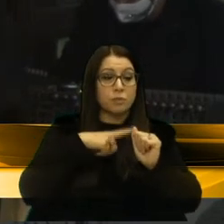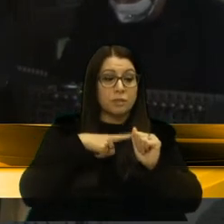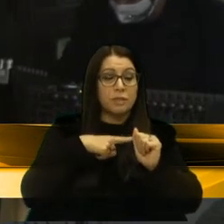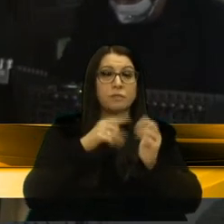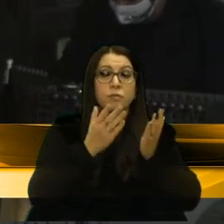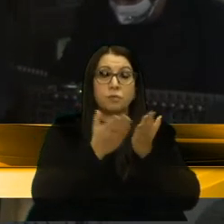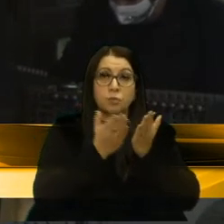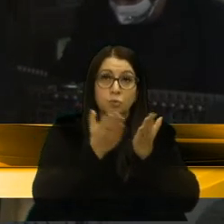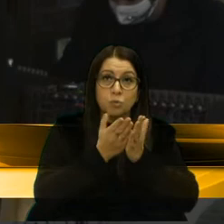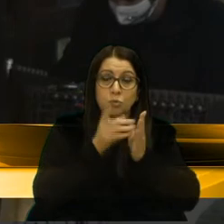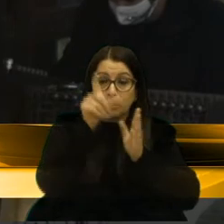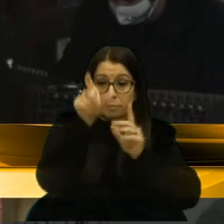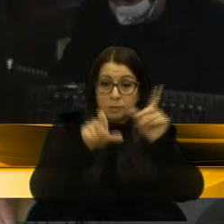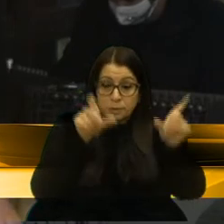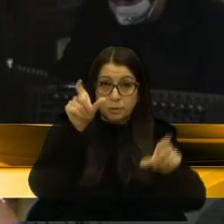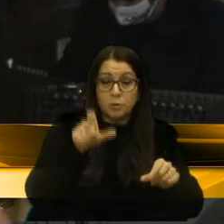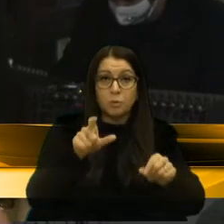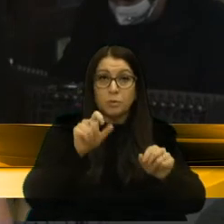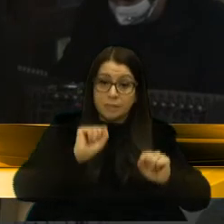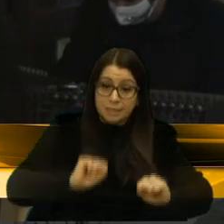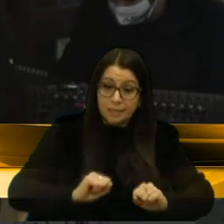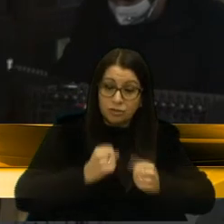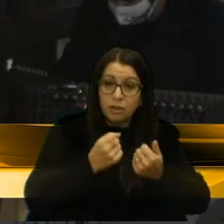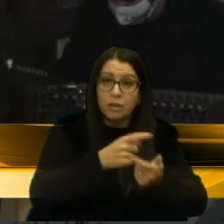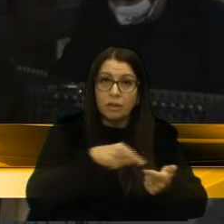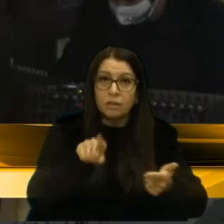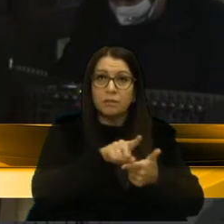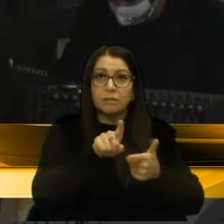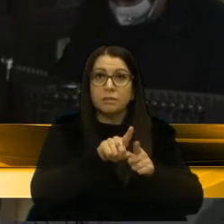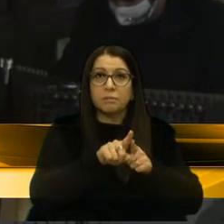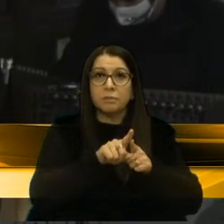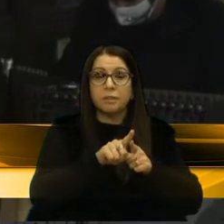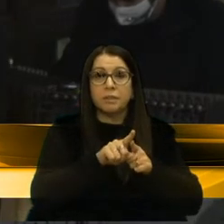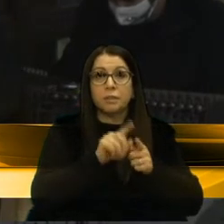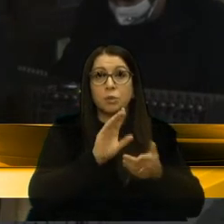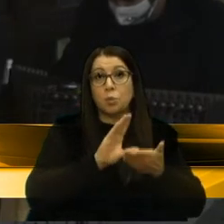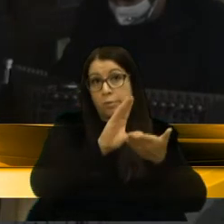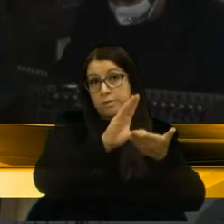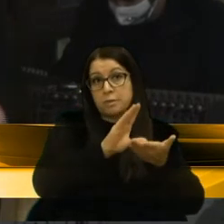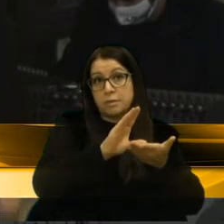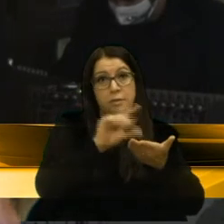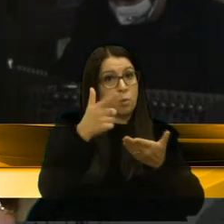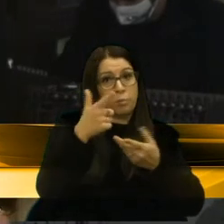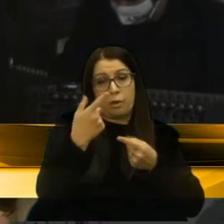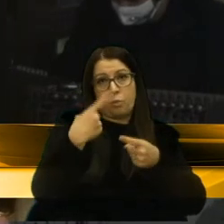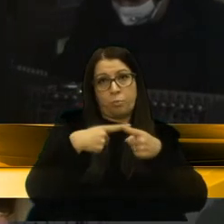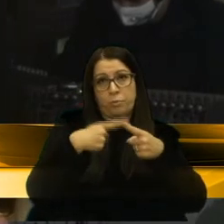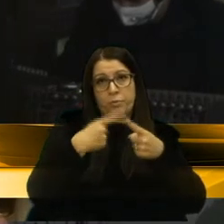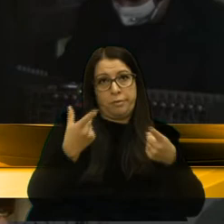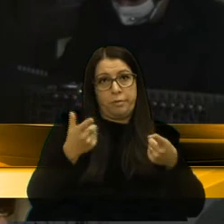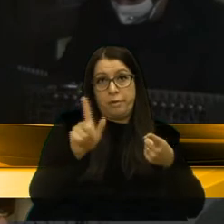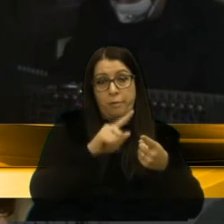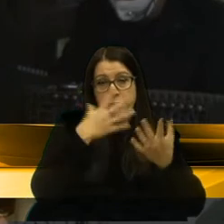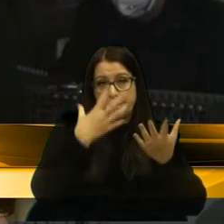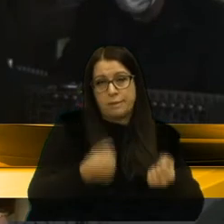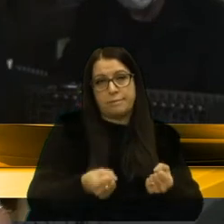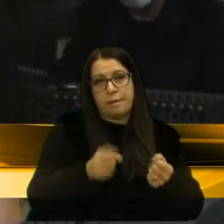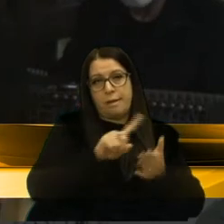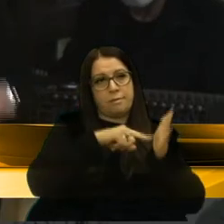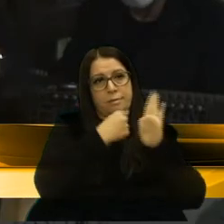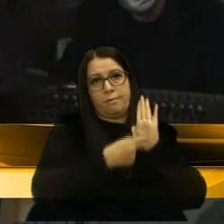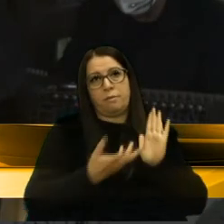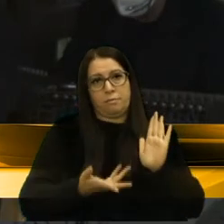estudo e pessoas que se dedicaram e propriamente o conselho, não tem porquê não acatar o veto